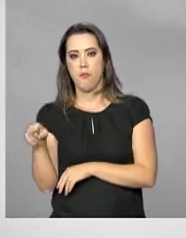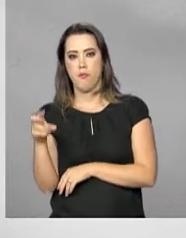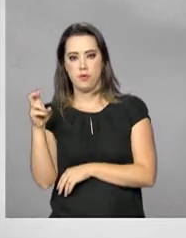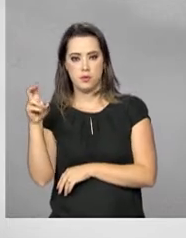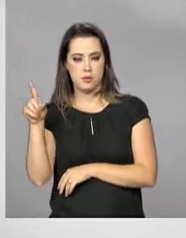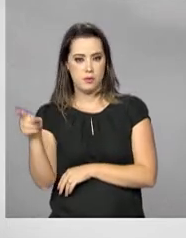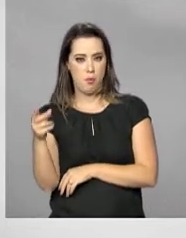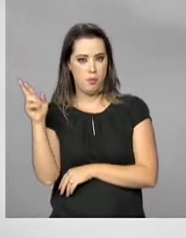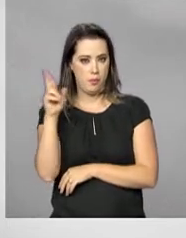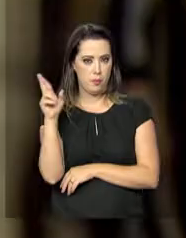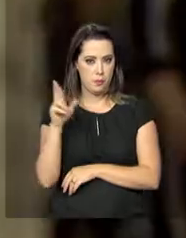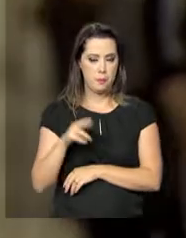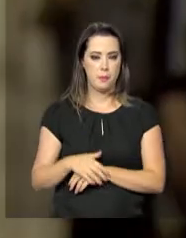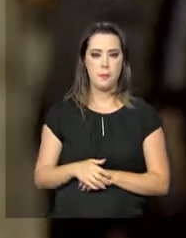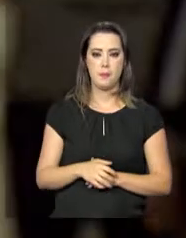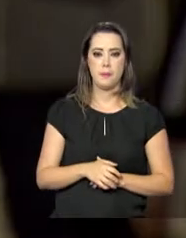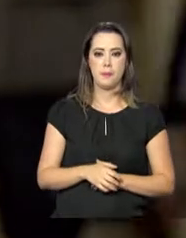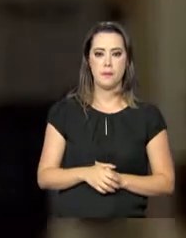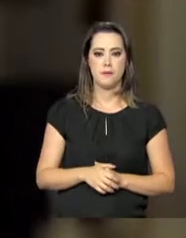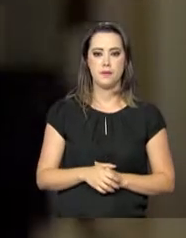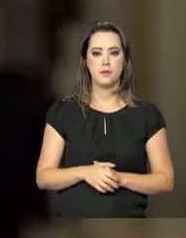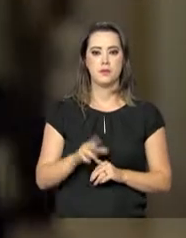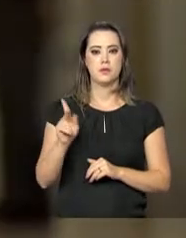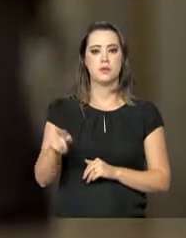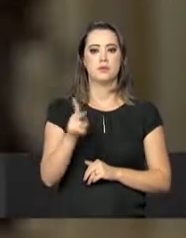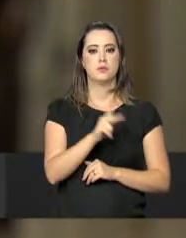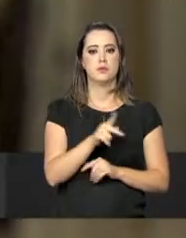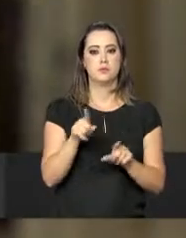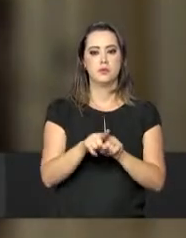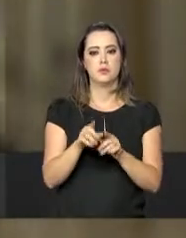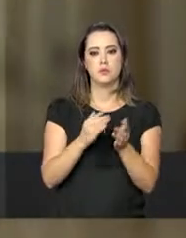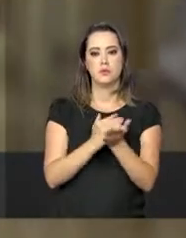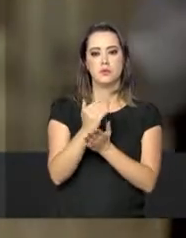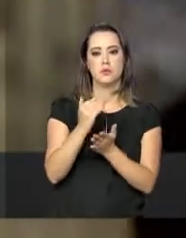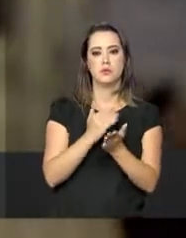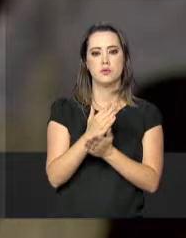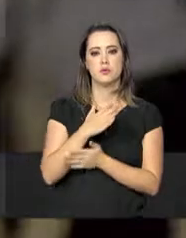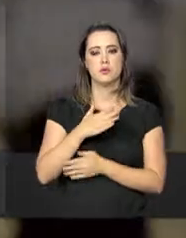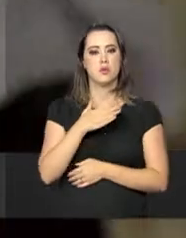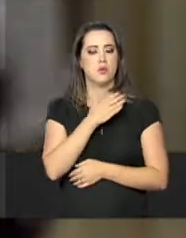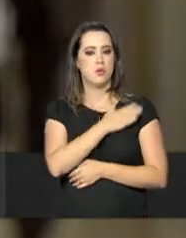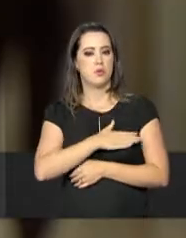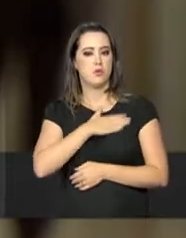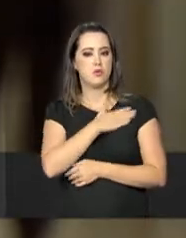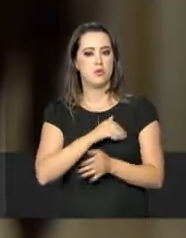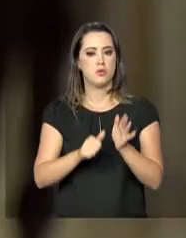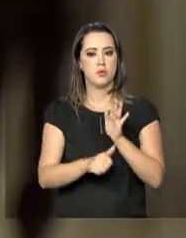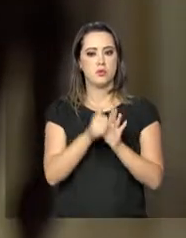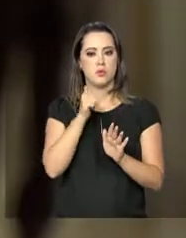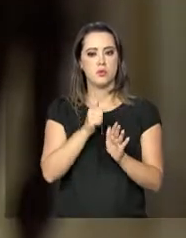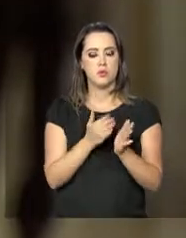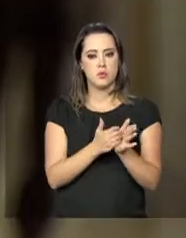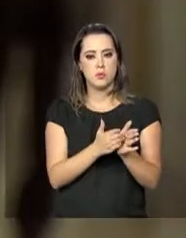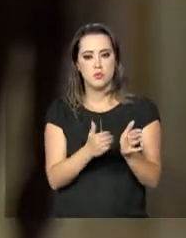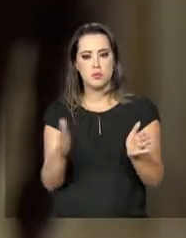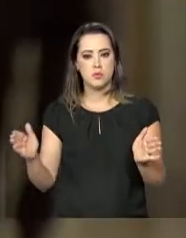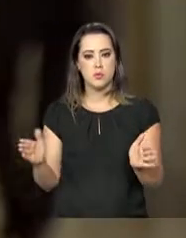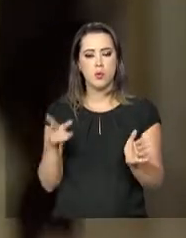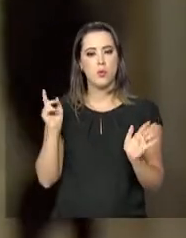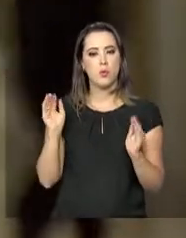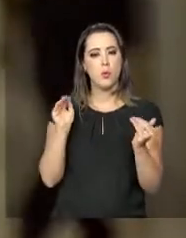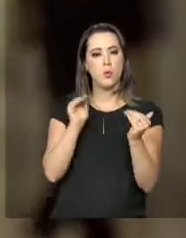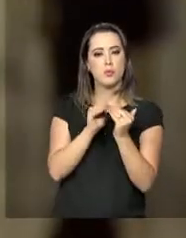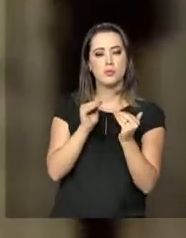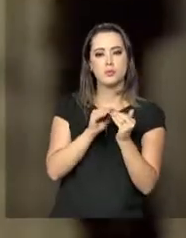R$ 1.500. A residência pedagógica começou em agosto agora e neste primeiro momento está voltada